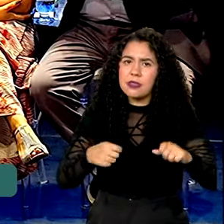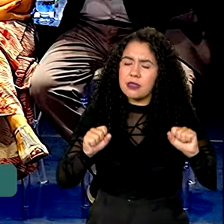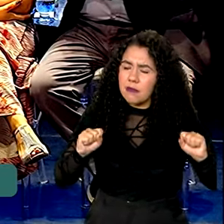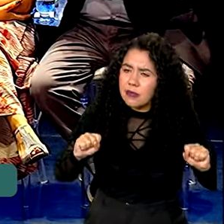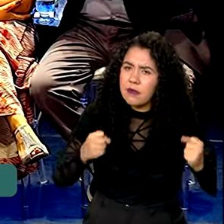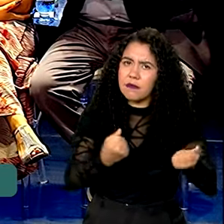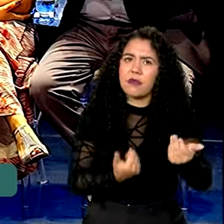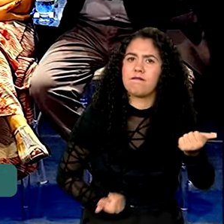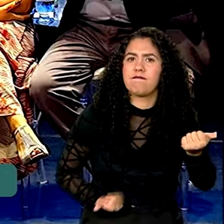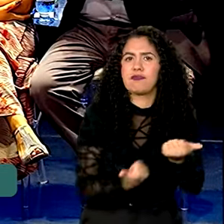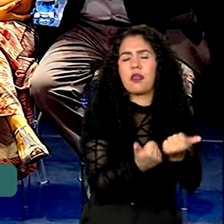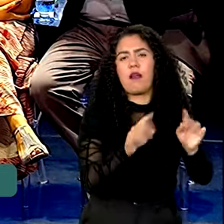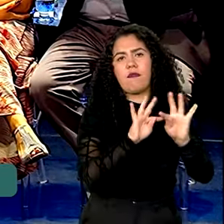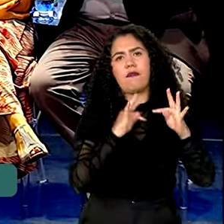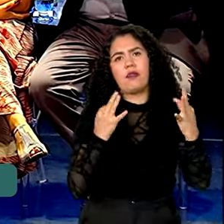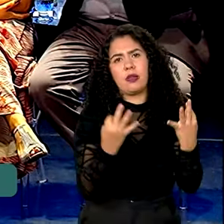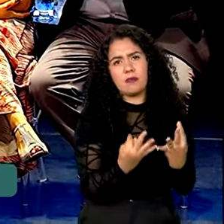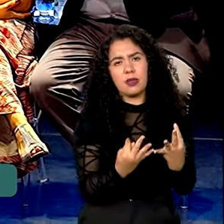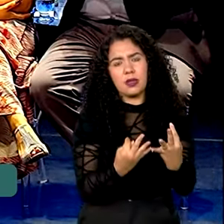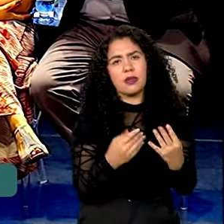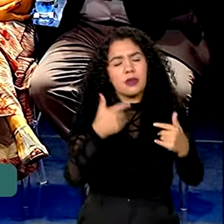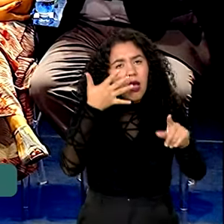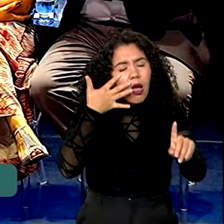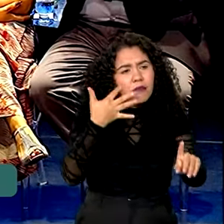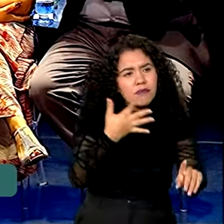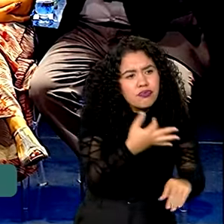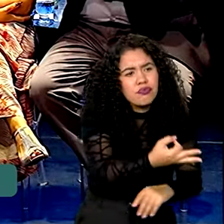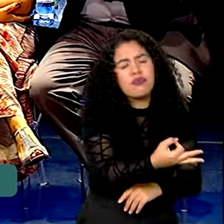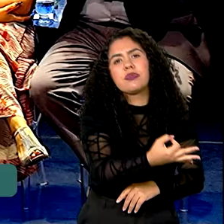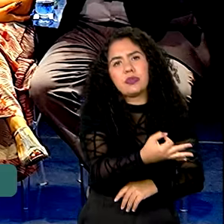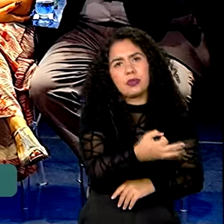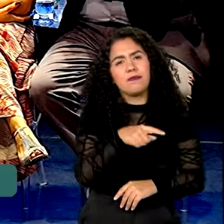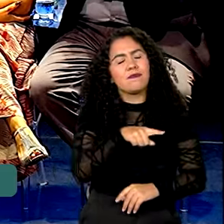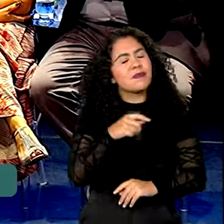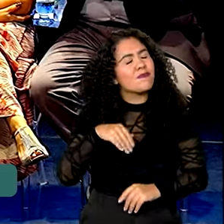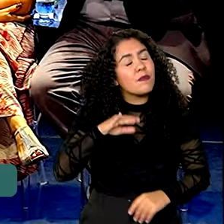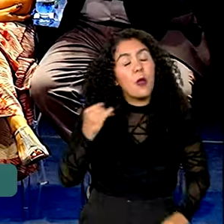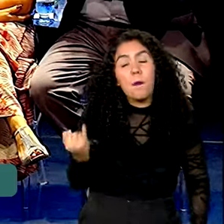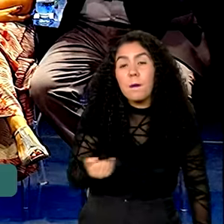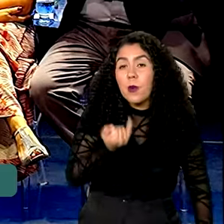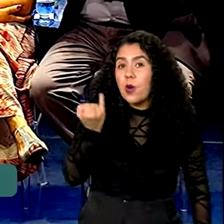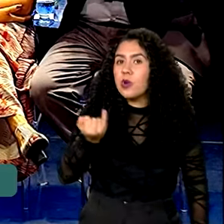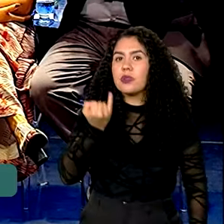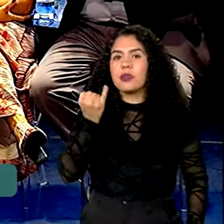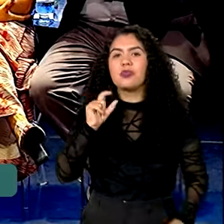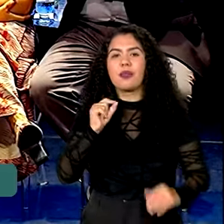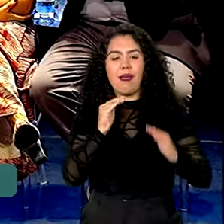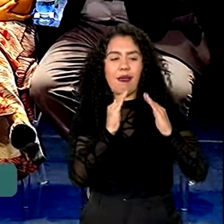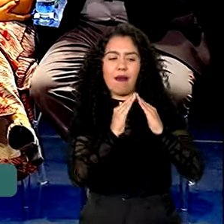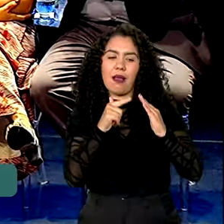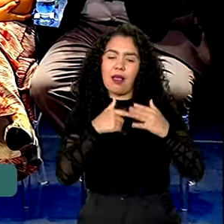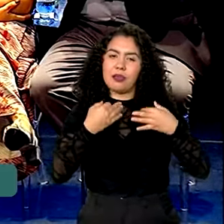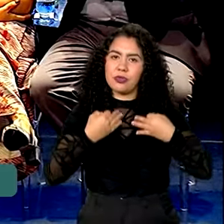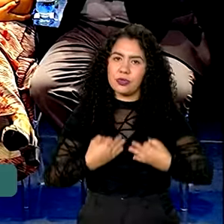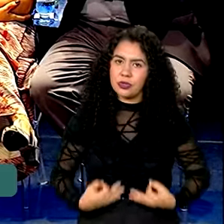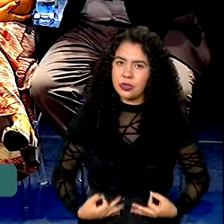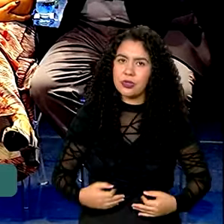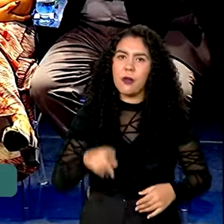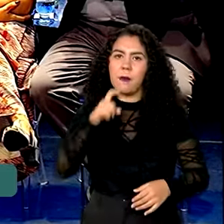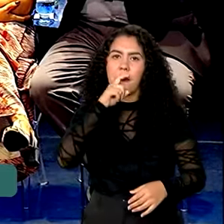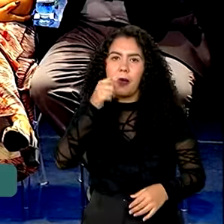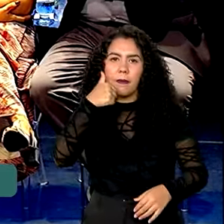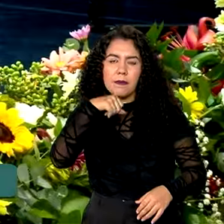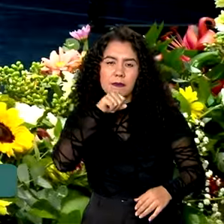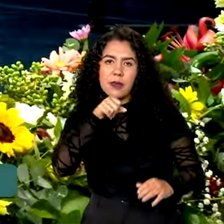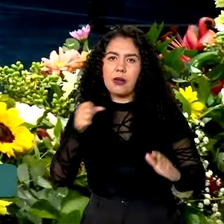famílias, senão nós nos importarmos com a coisa que é mais importante para a vida de uma família, que é um lar digno para os pais colocarem